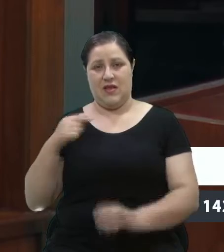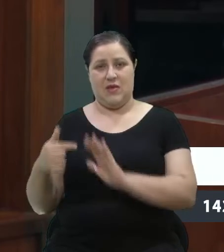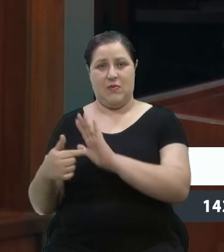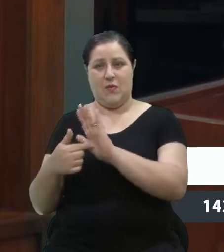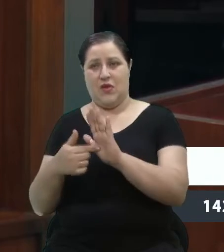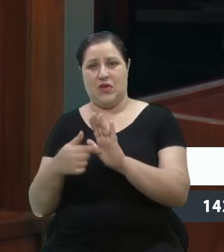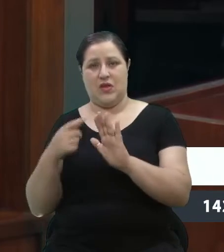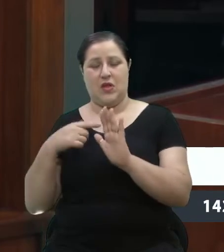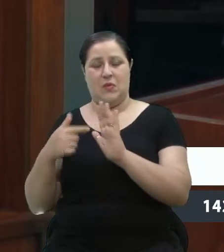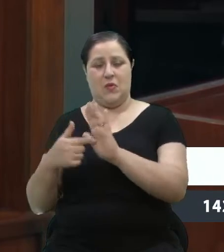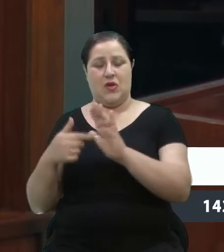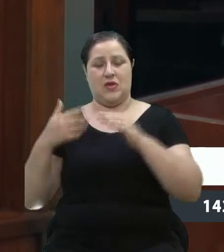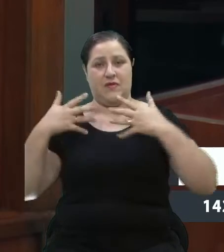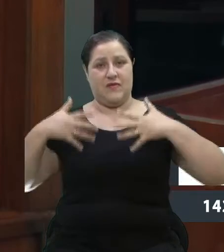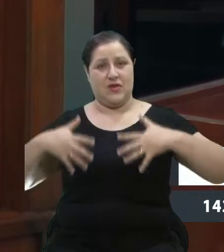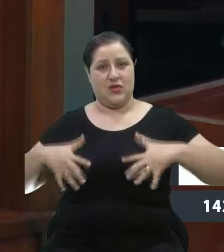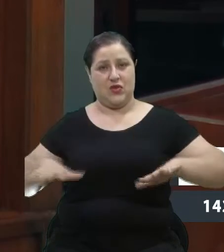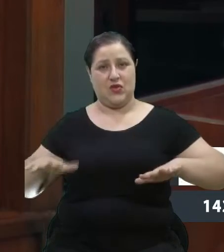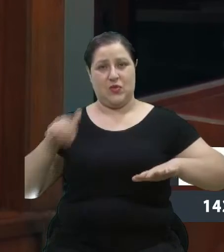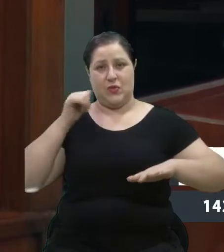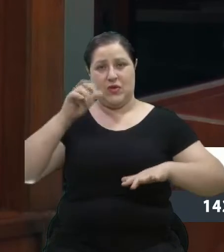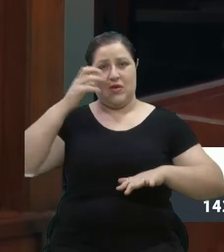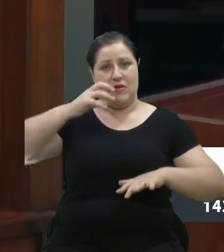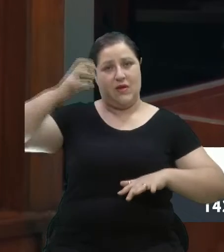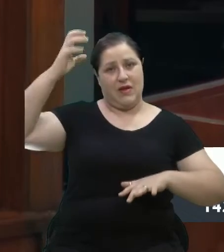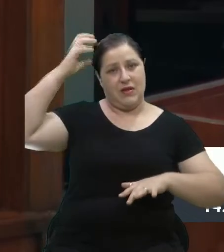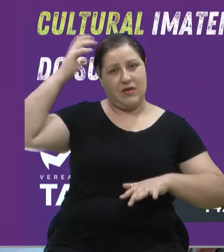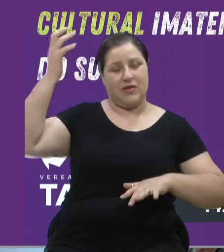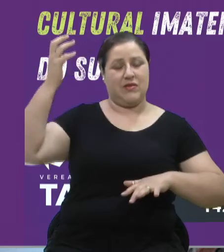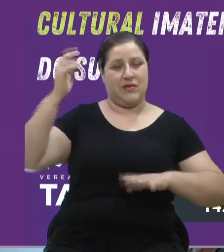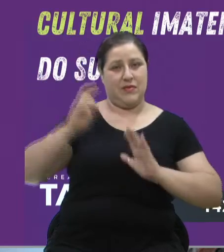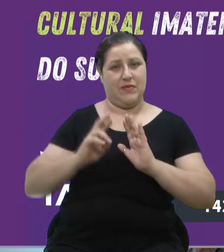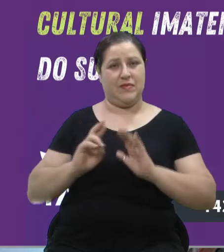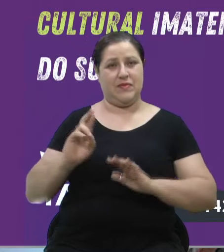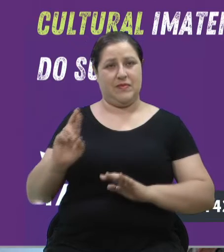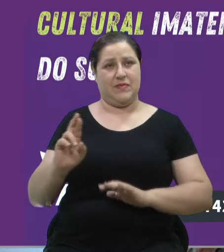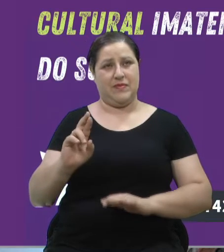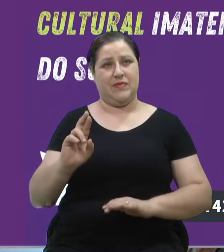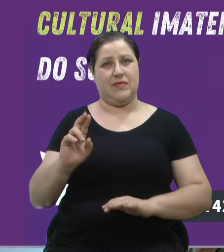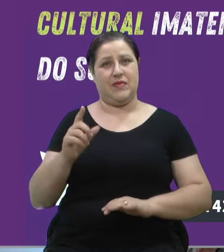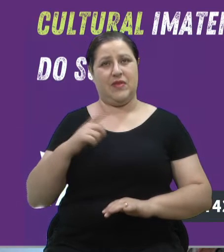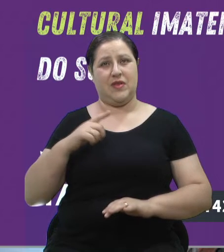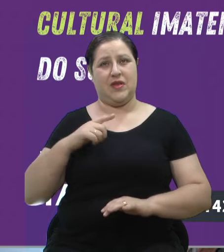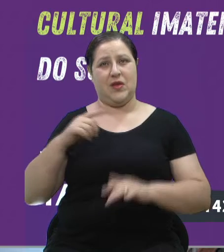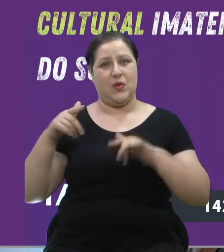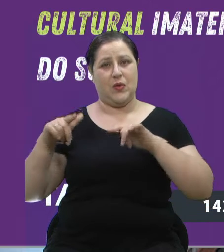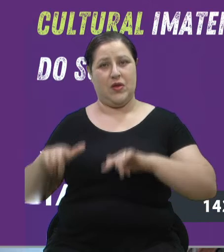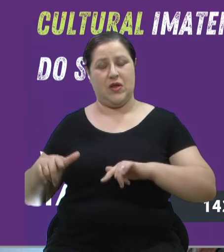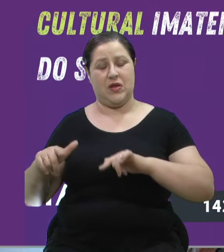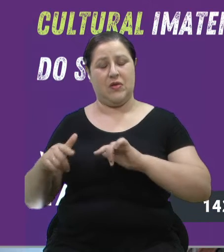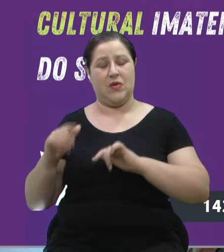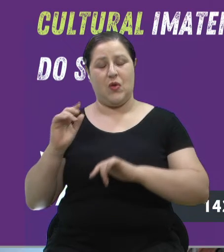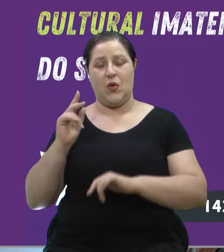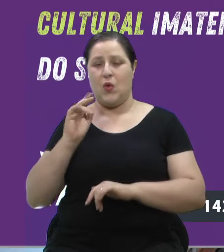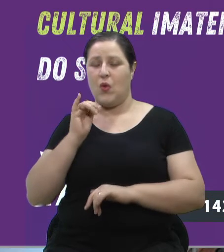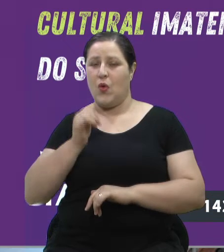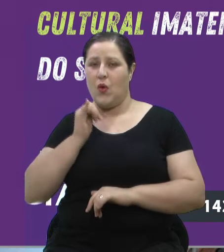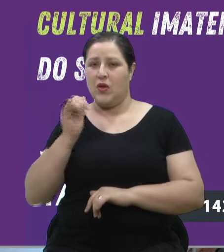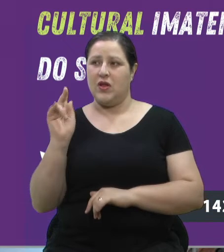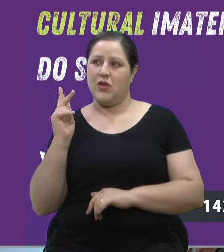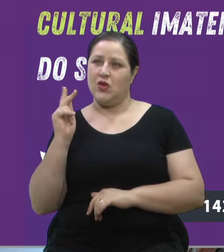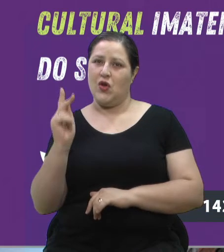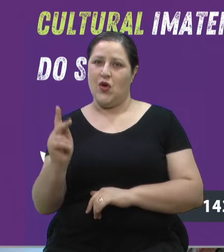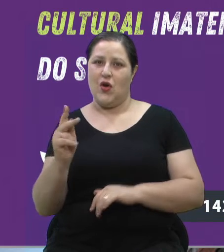Soberanas, Embaixatrizes, e conta a história desses trajes. E isso é tão bonito. E por que não fazer